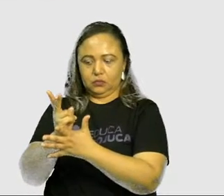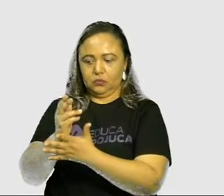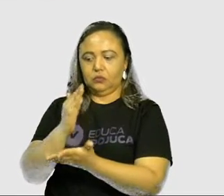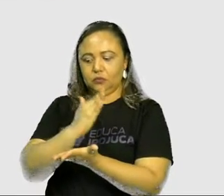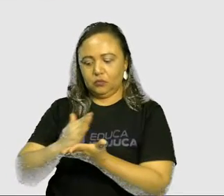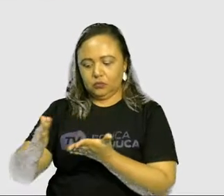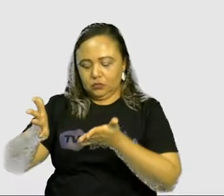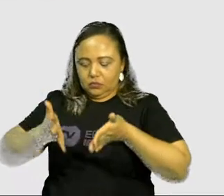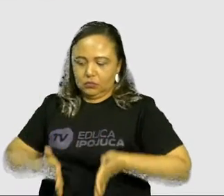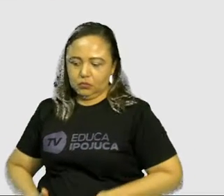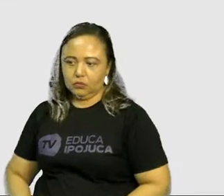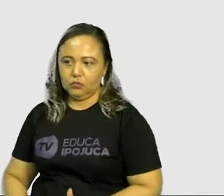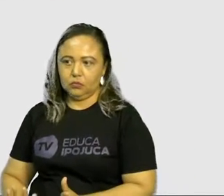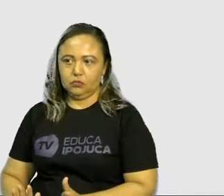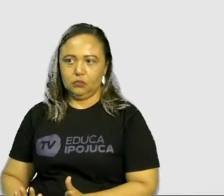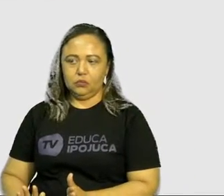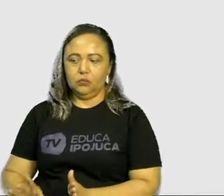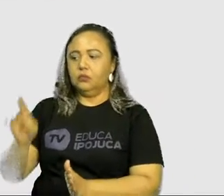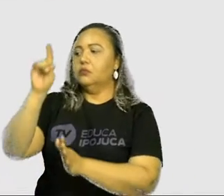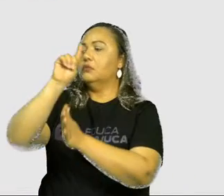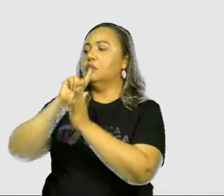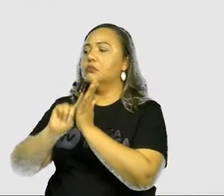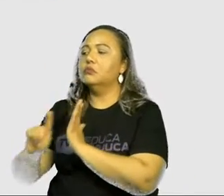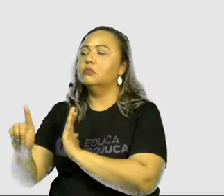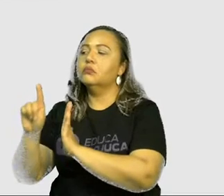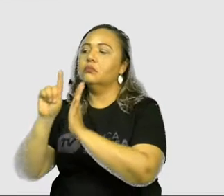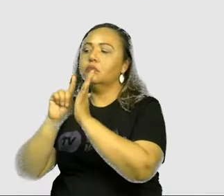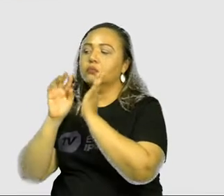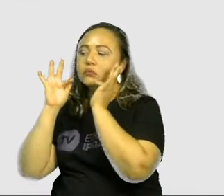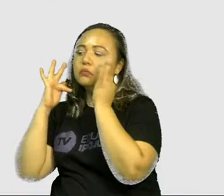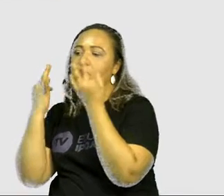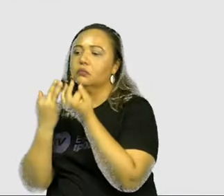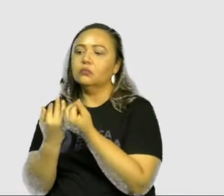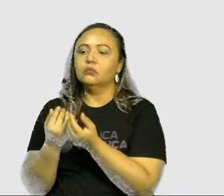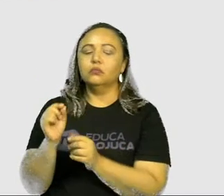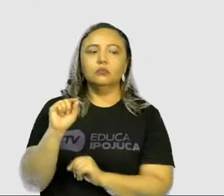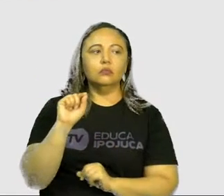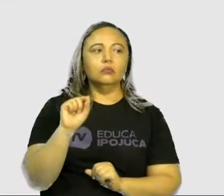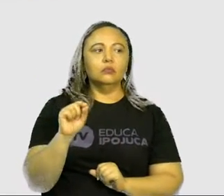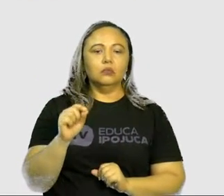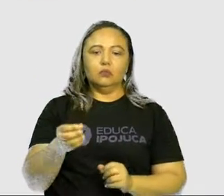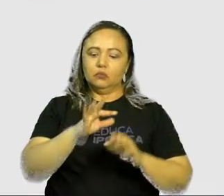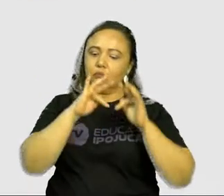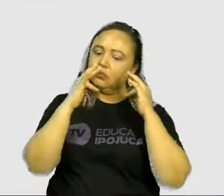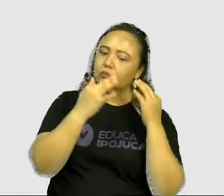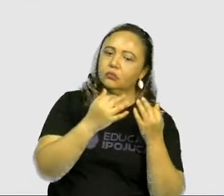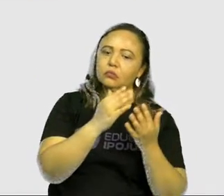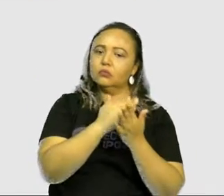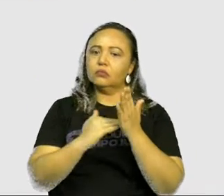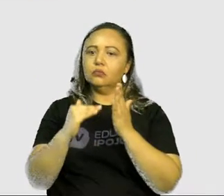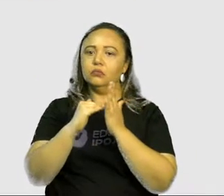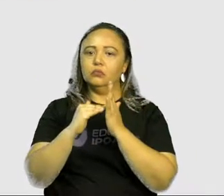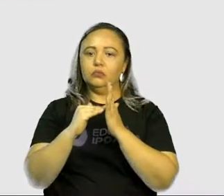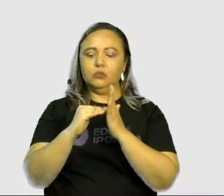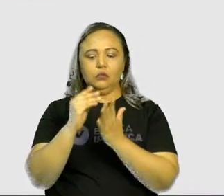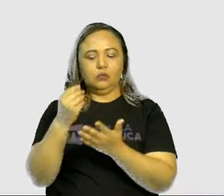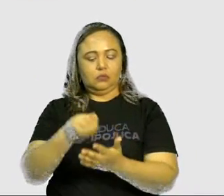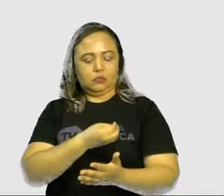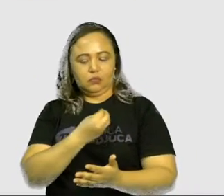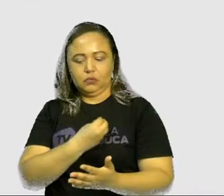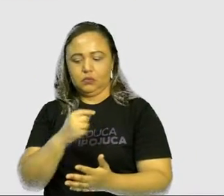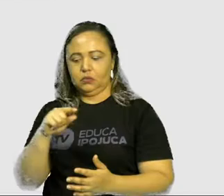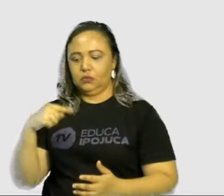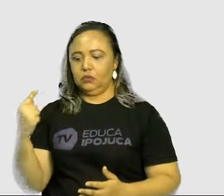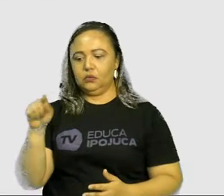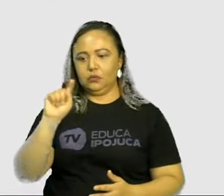não sabe, você vai perguntar a alguém na sua casa. Toda a sua família mora no mesmo lugar